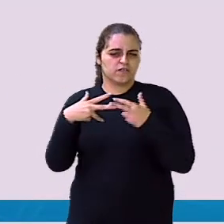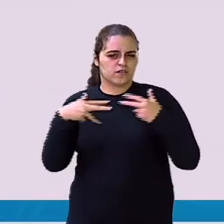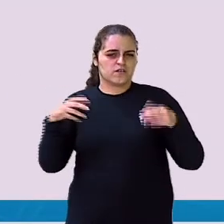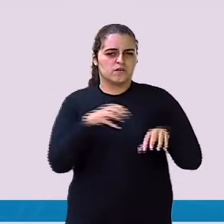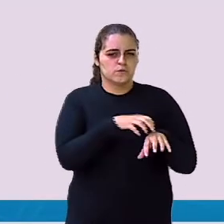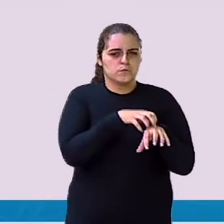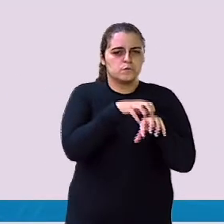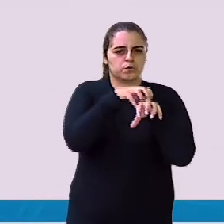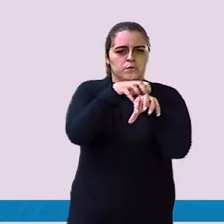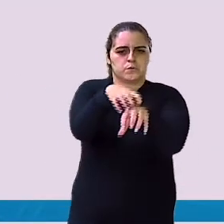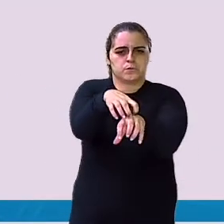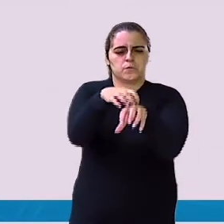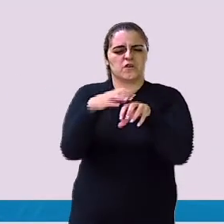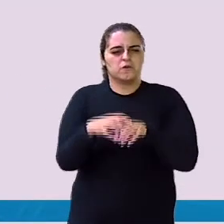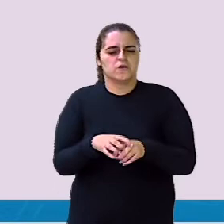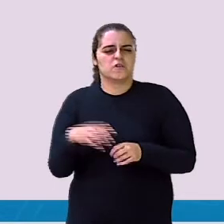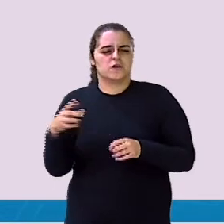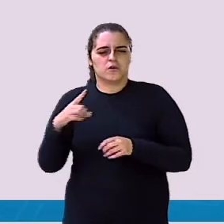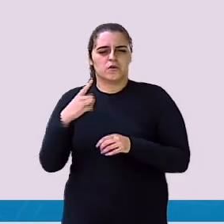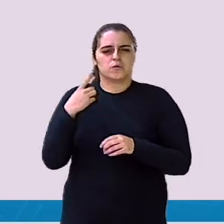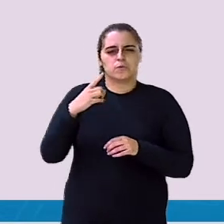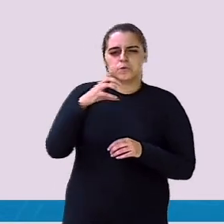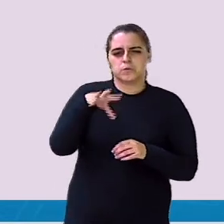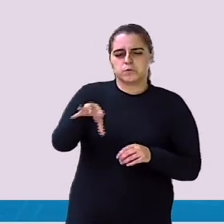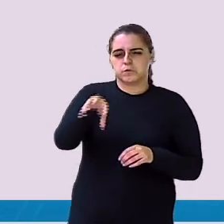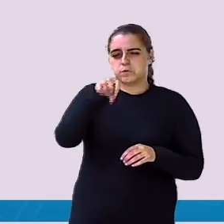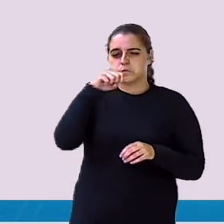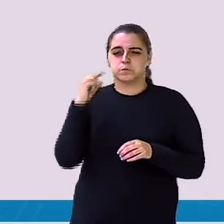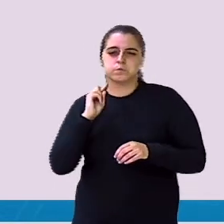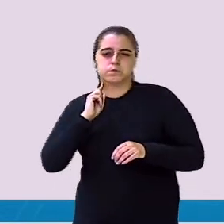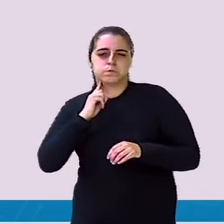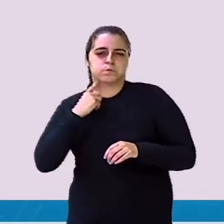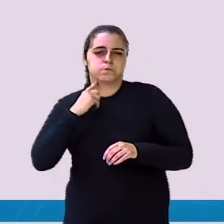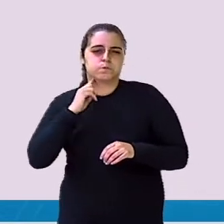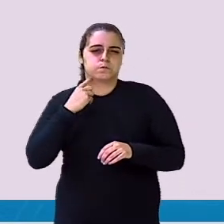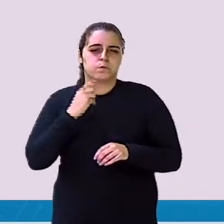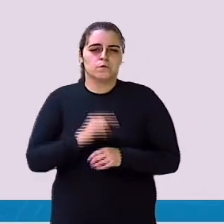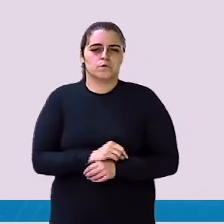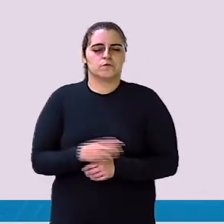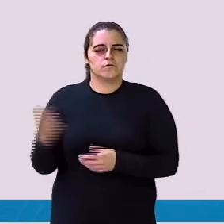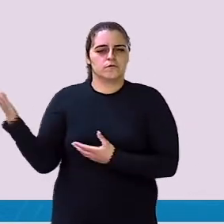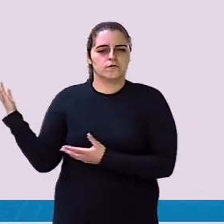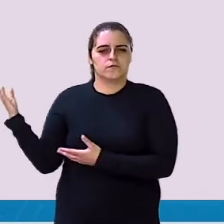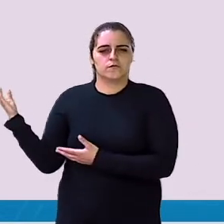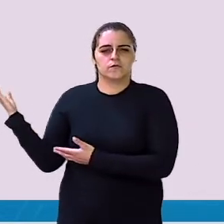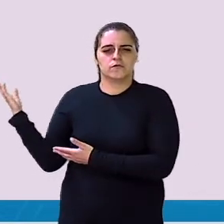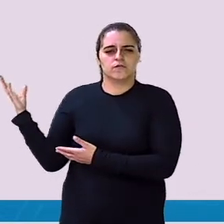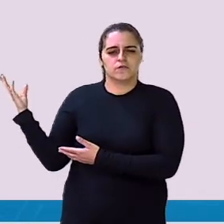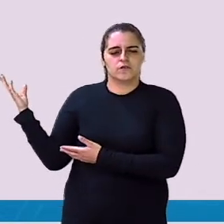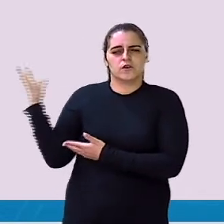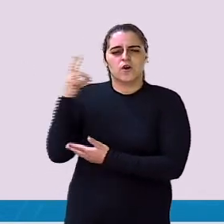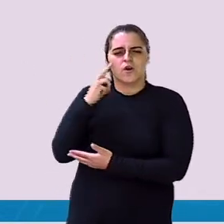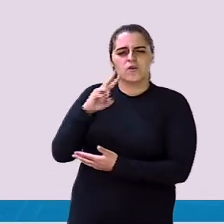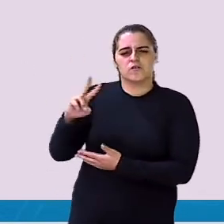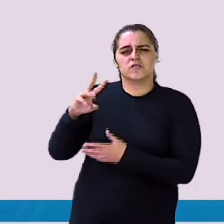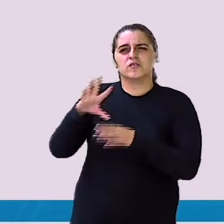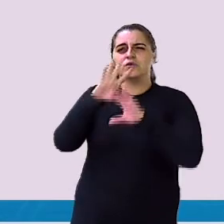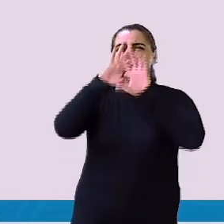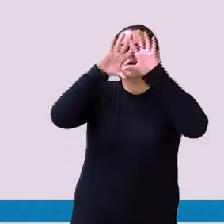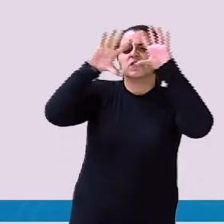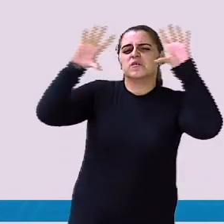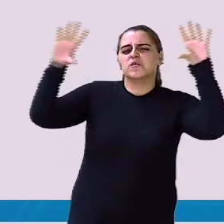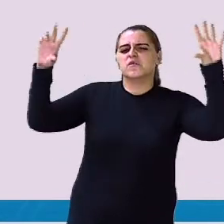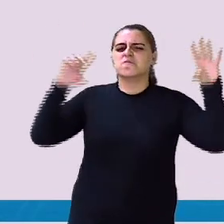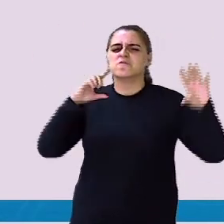carros Na cidade E solta Aquele fumaça Que sai do motor Ali Tudo E faz uma sujeira E polui o